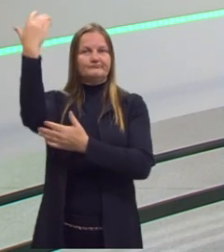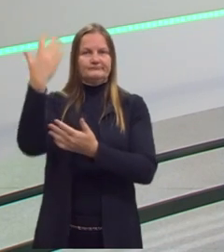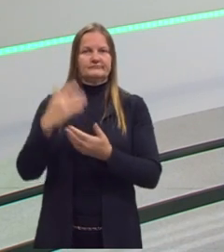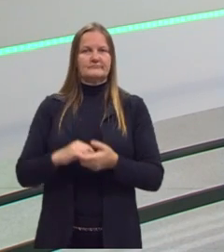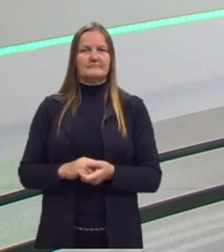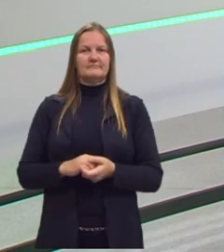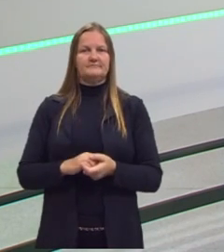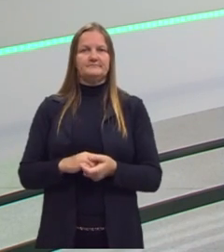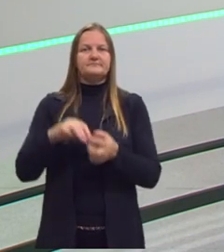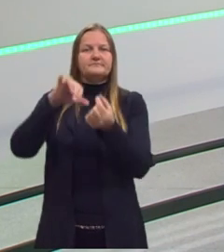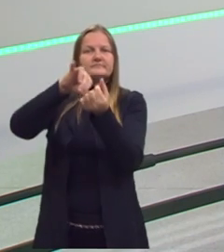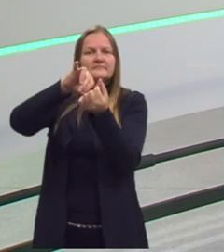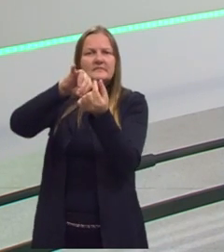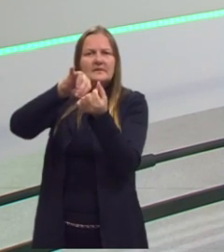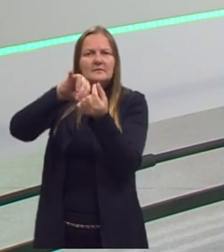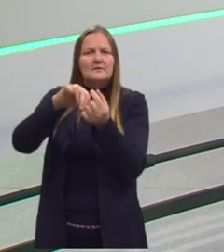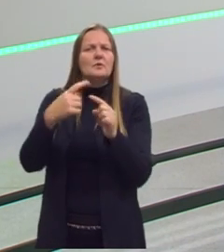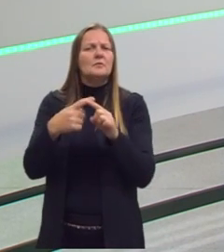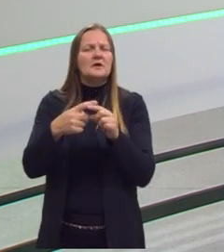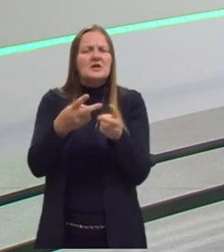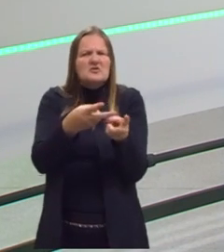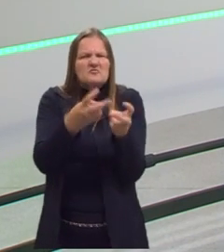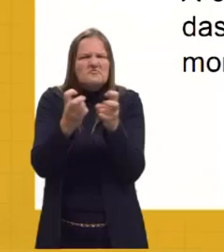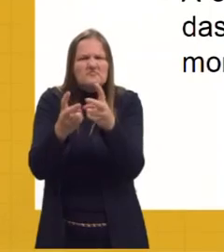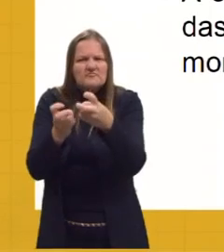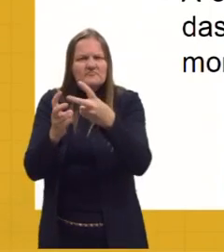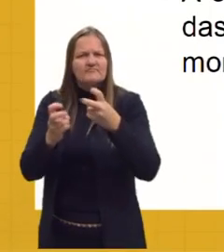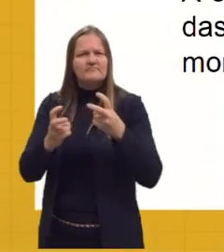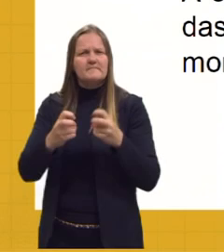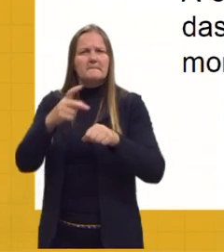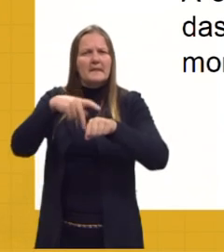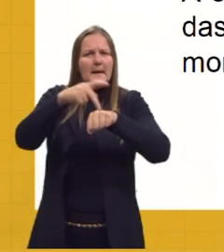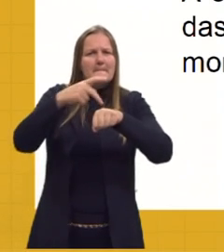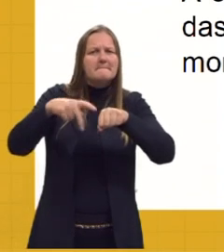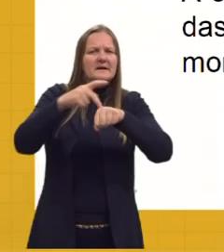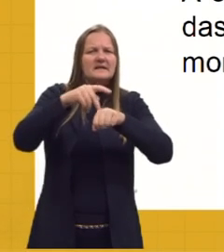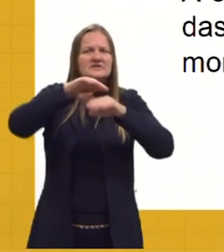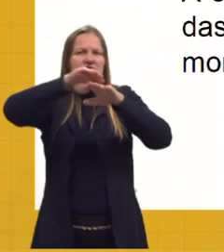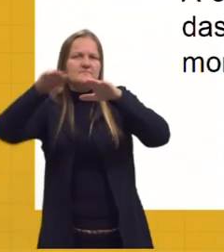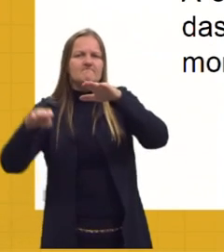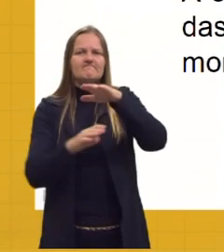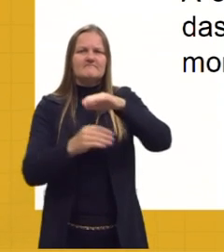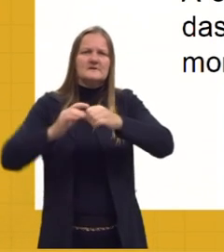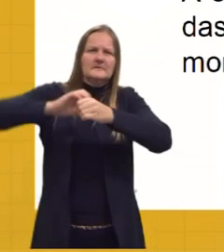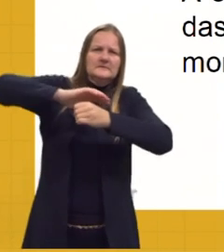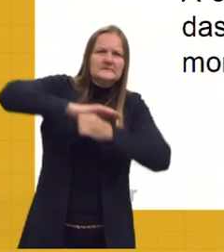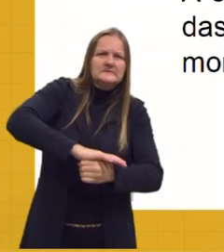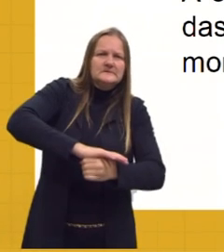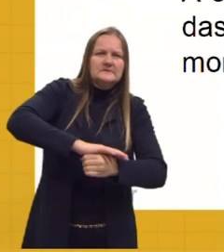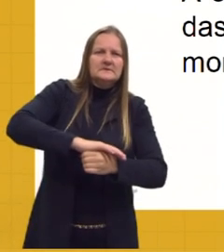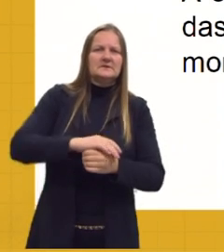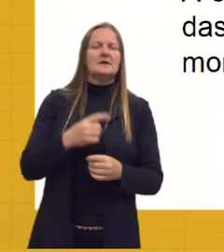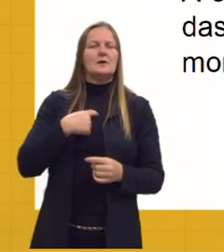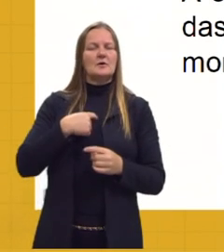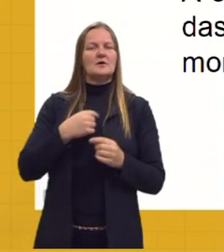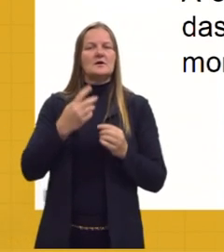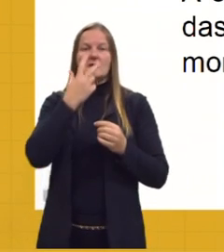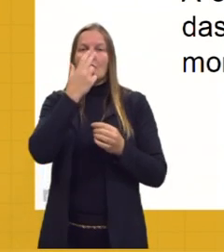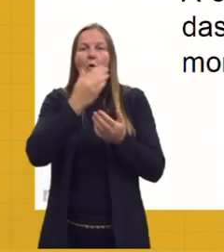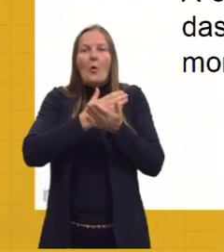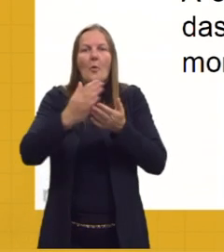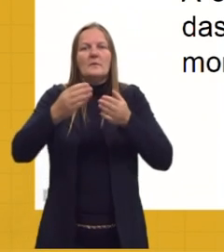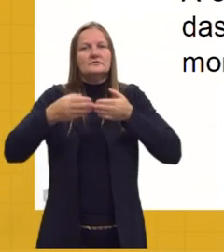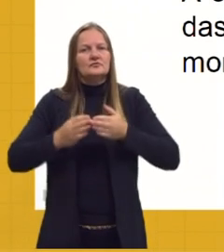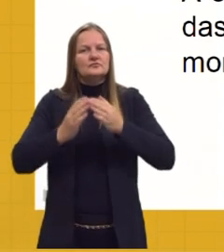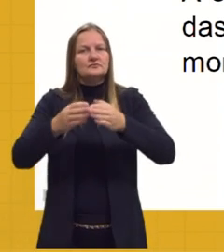Esse capitalismo se vale muito dessa exploração de uns países sobre outros. e ela começa com as grandes navegações